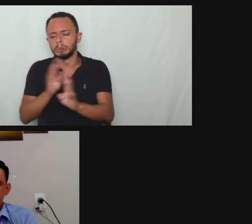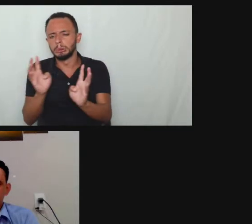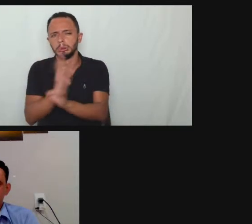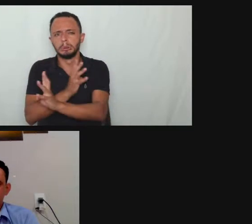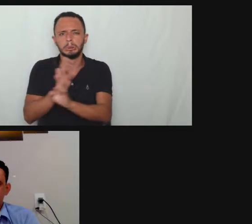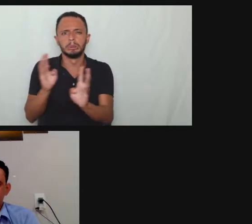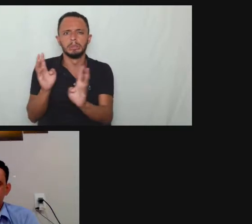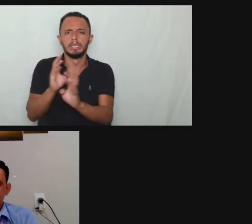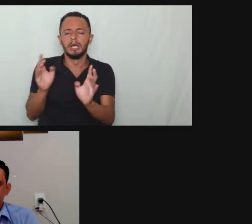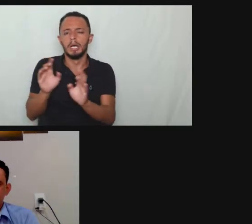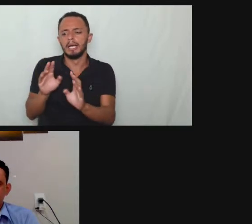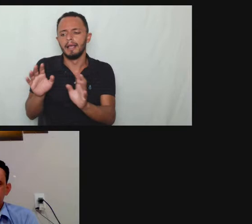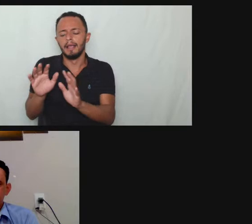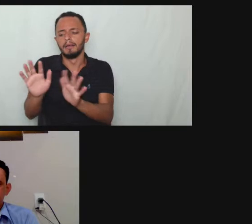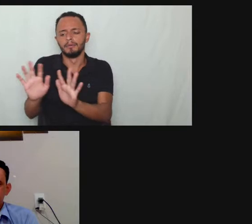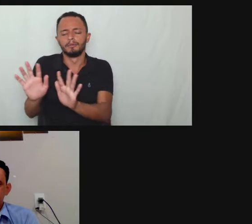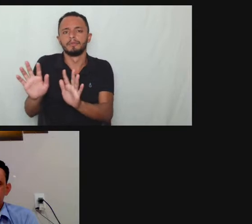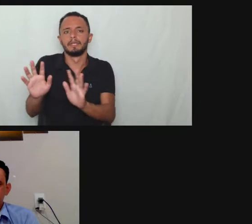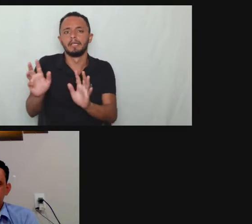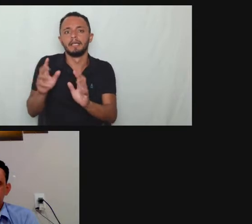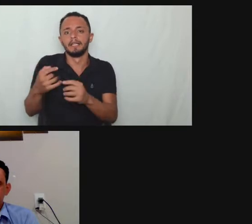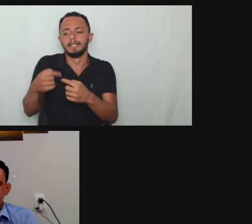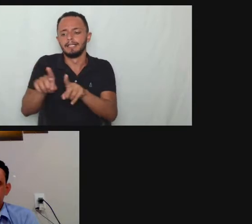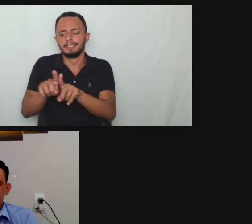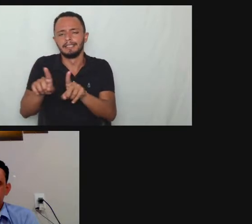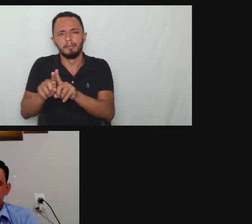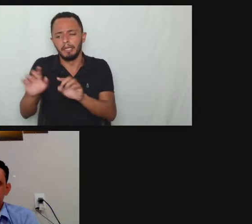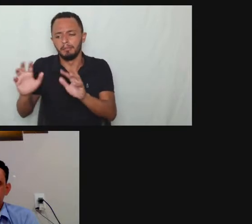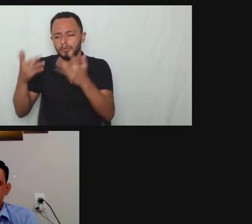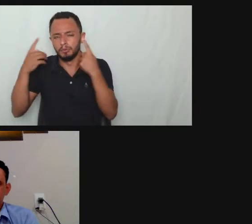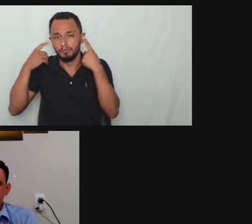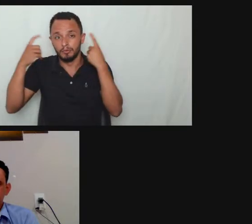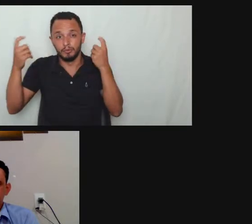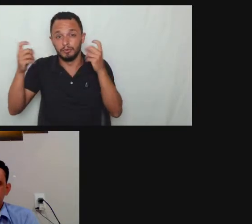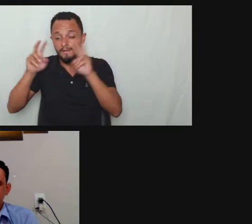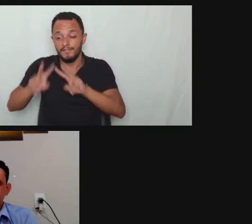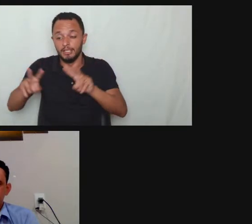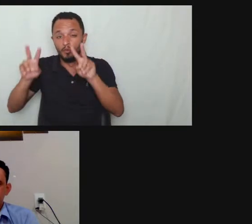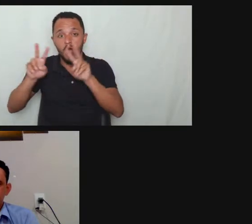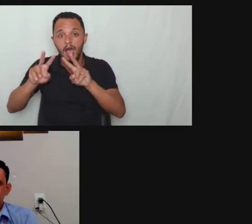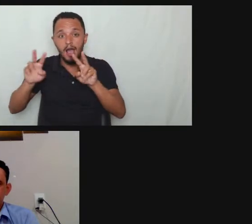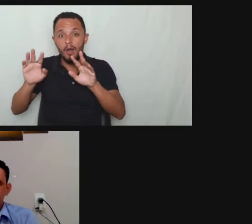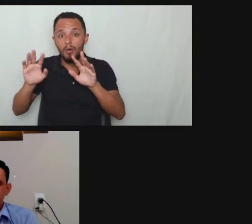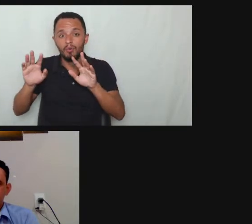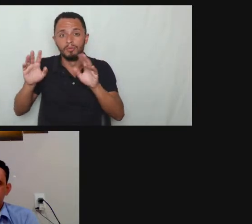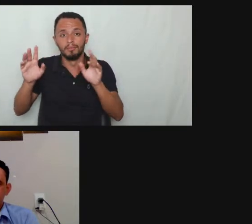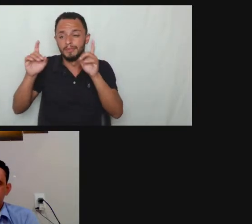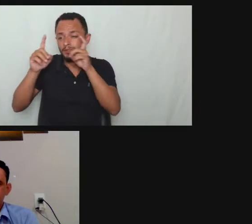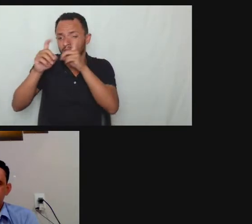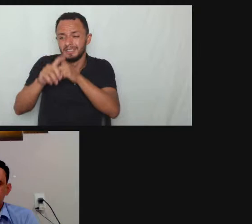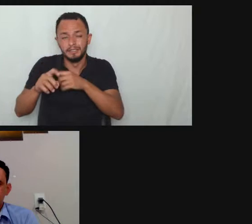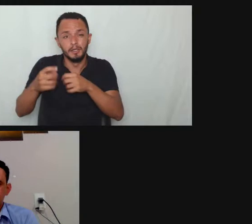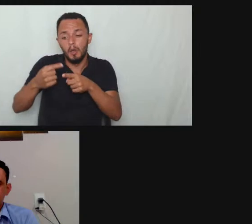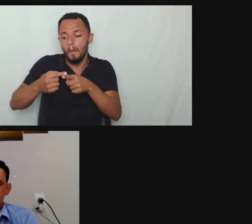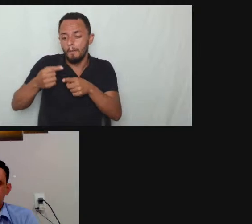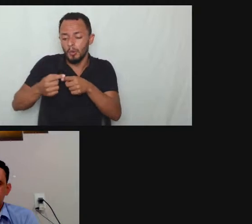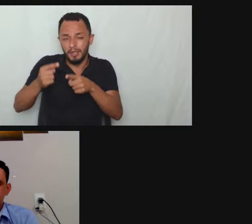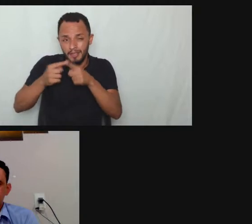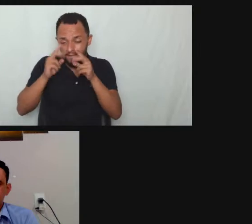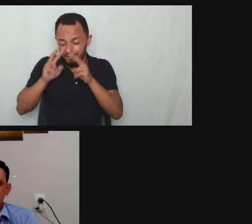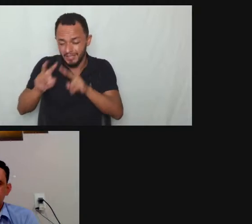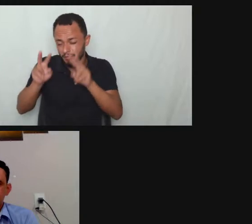e tem sem muitos eventos com estímulos sonoros e visuais visto que o ambiente cheio de sobrecargas